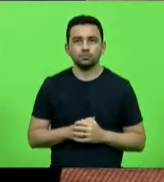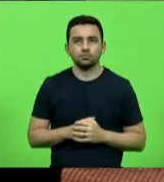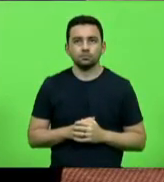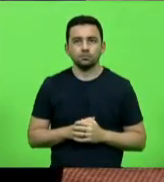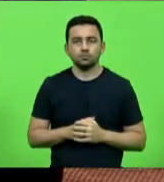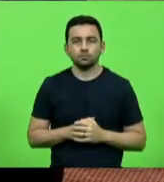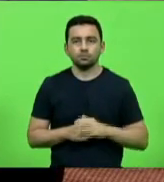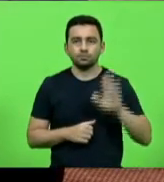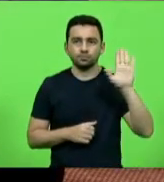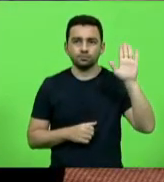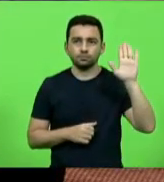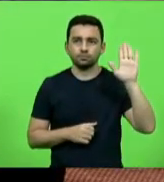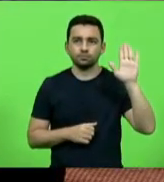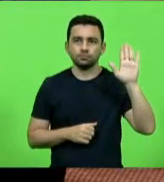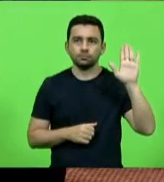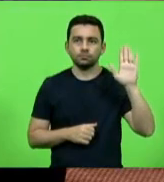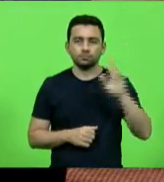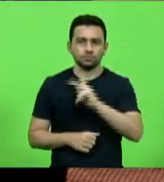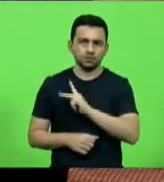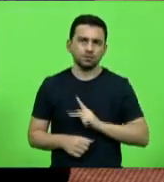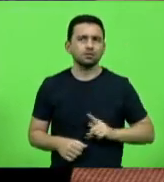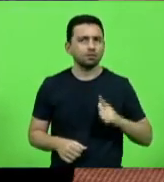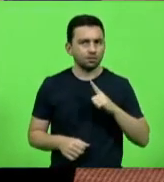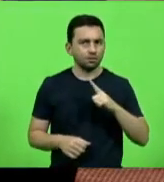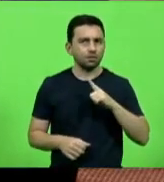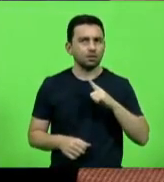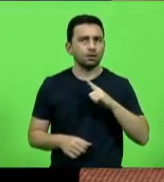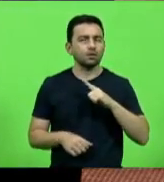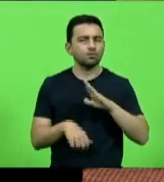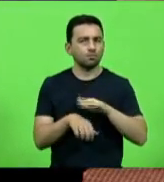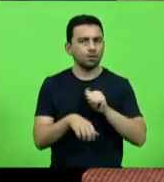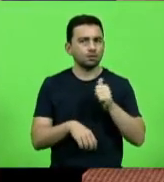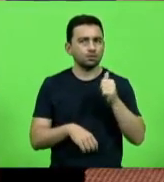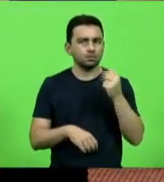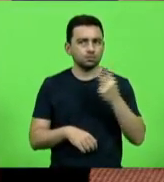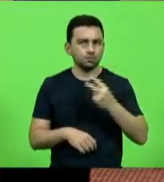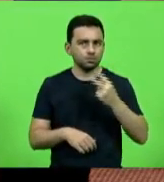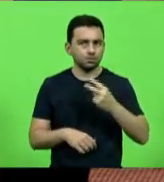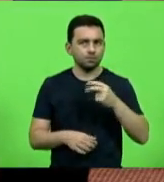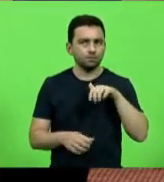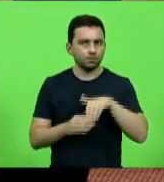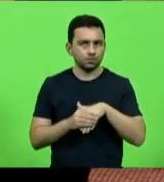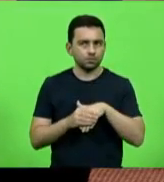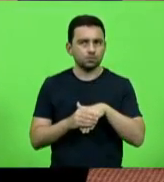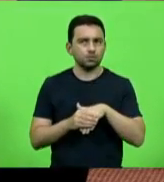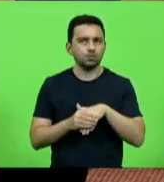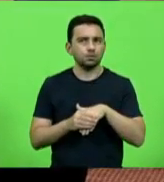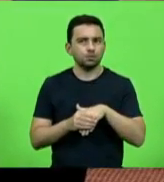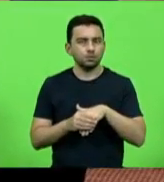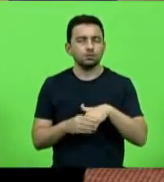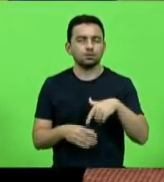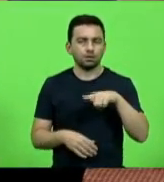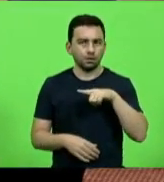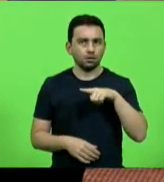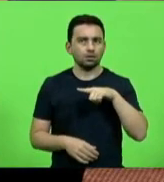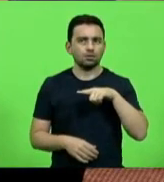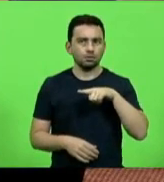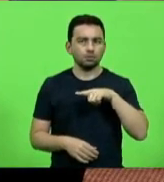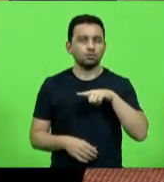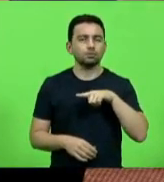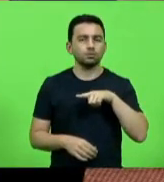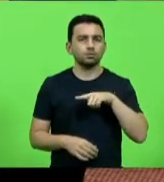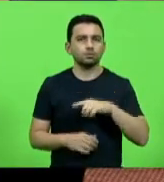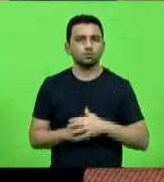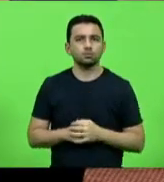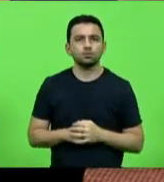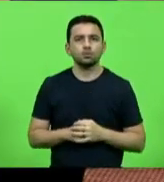Senhor presidente, sempre há segunda chamada, senhor presidente. Em todas as votações dessa casa que ocorre dessa forma, há segunda chamada. Vamos fazer, vamos fazer.